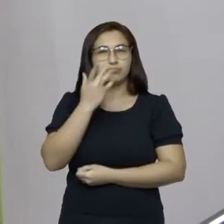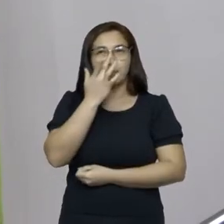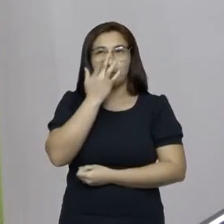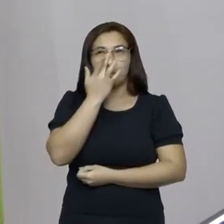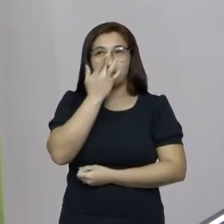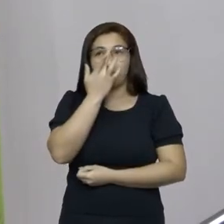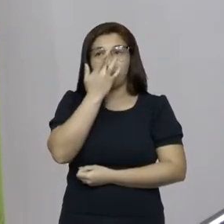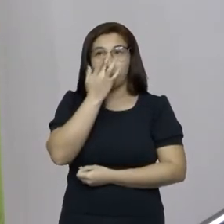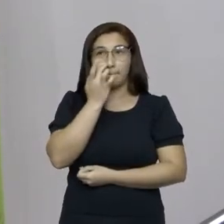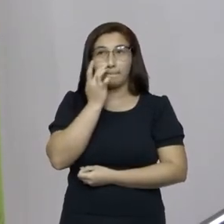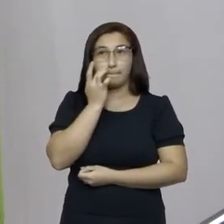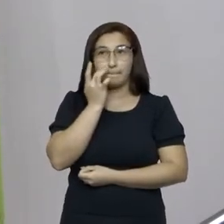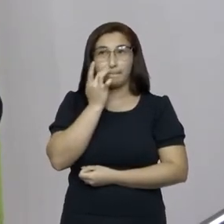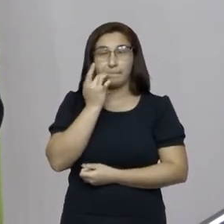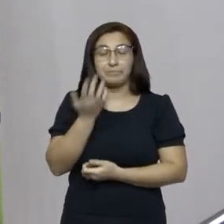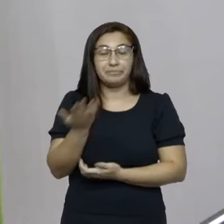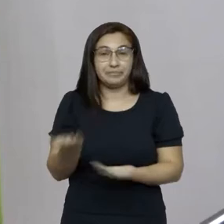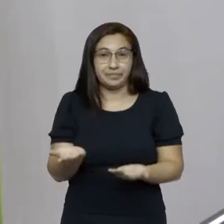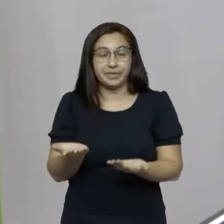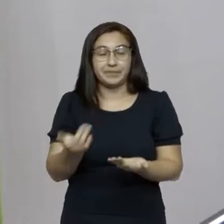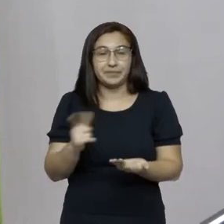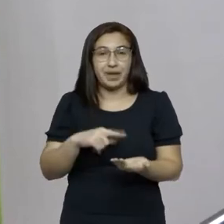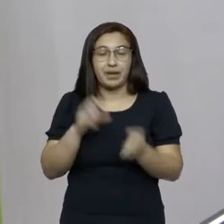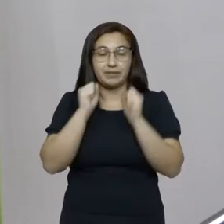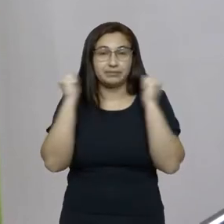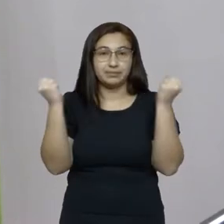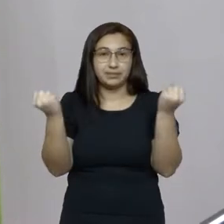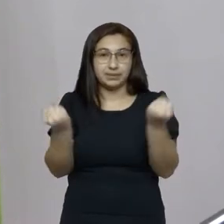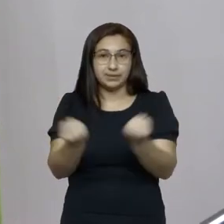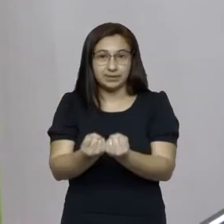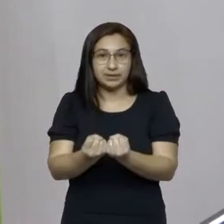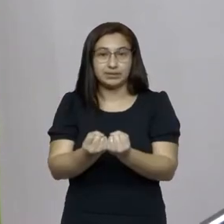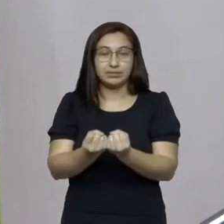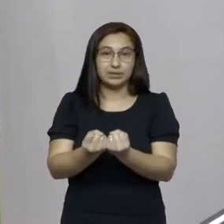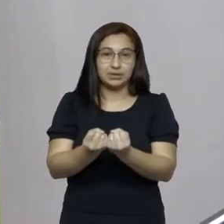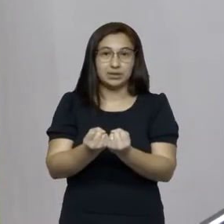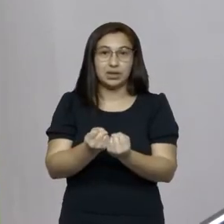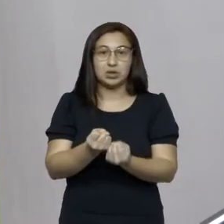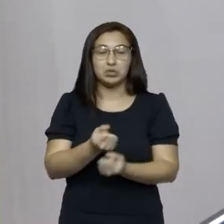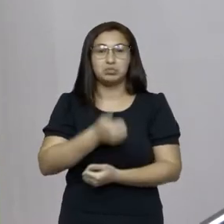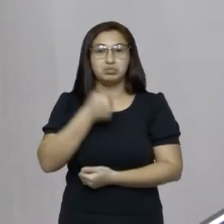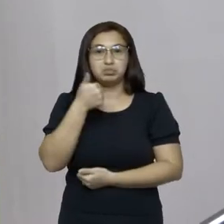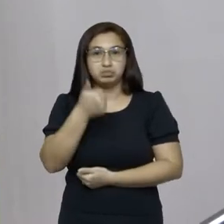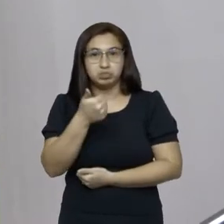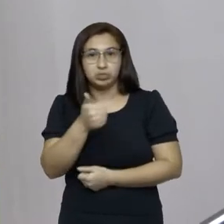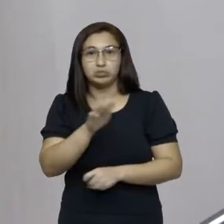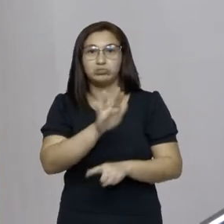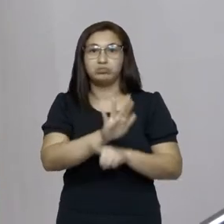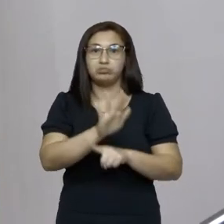Então, tem sido assim um seminário altamente positivo e propositivo.